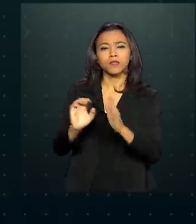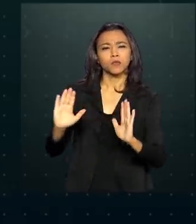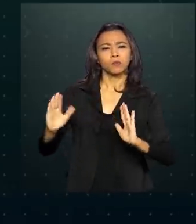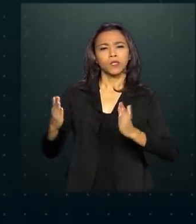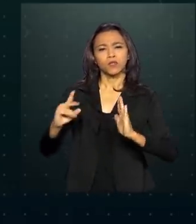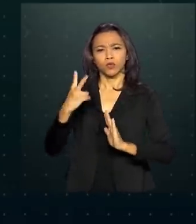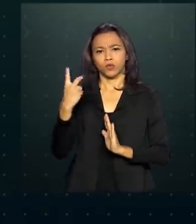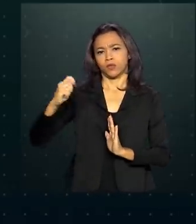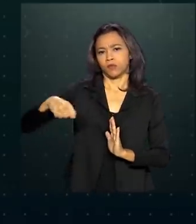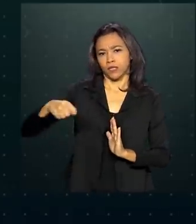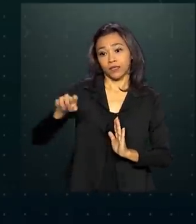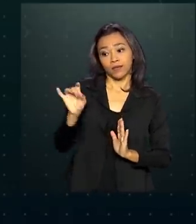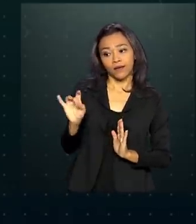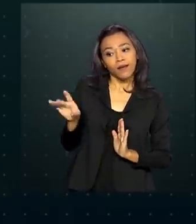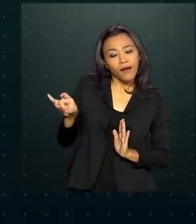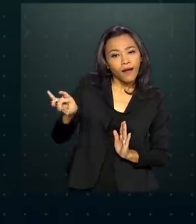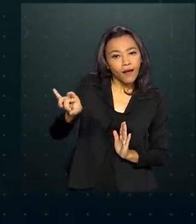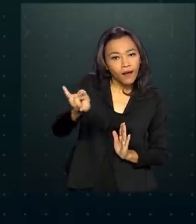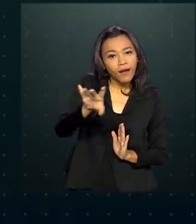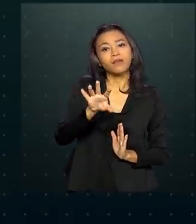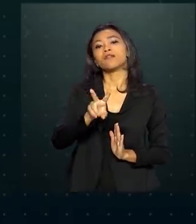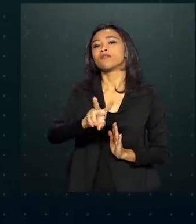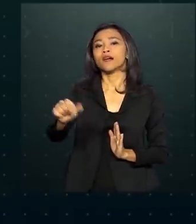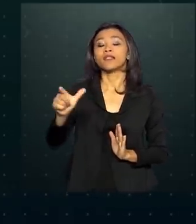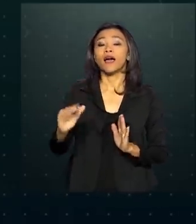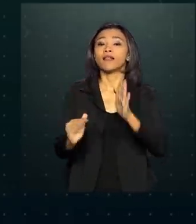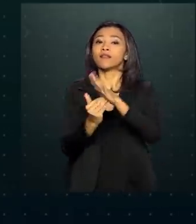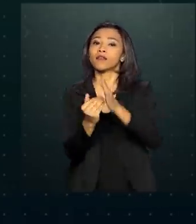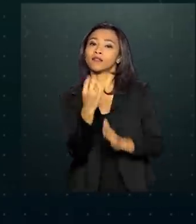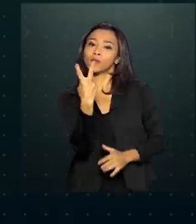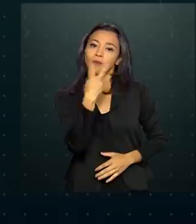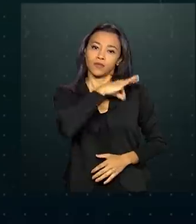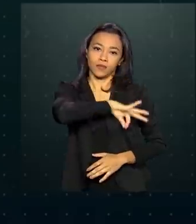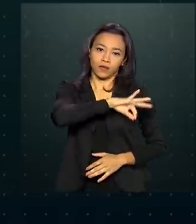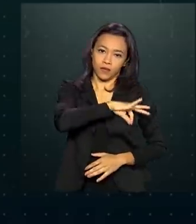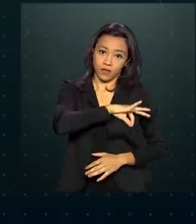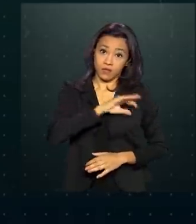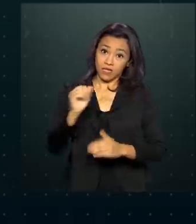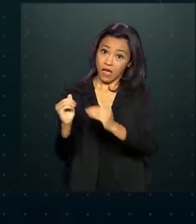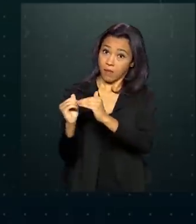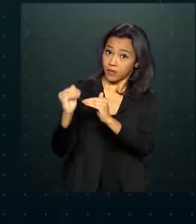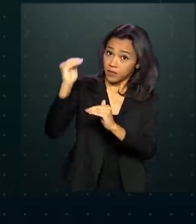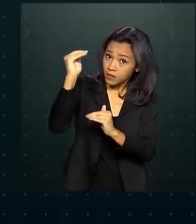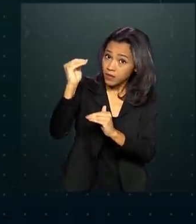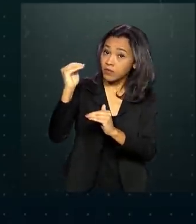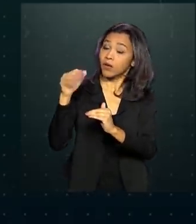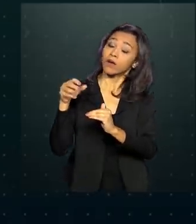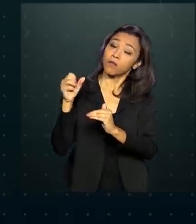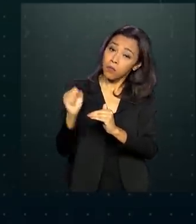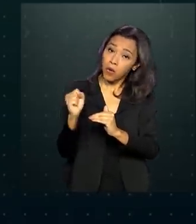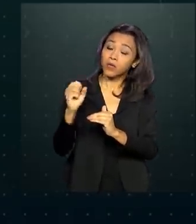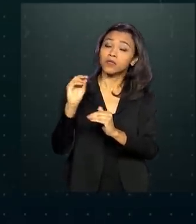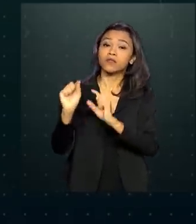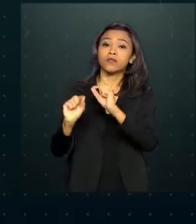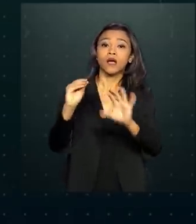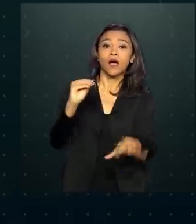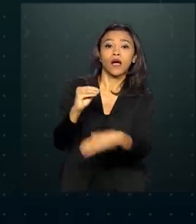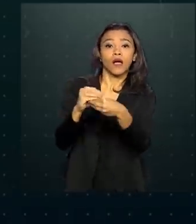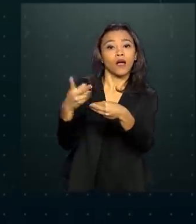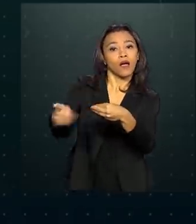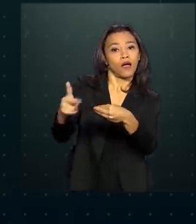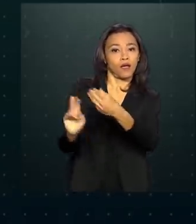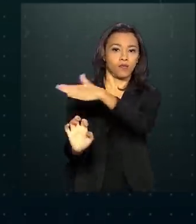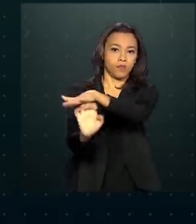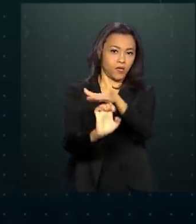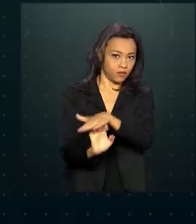Cada um será atendido com até dois salários mínimos. O que passar disso poderá ser complementado pela empresa.